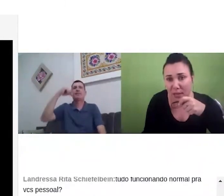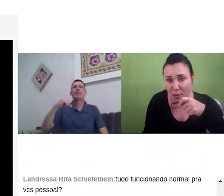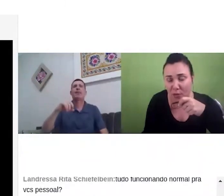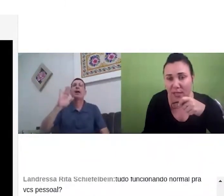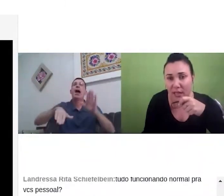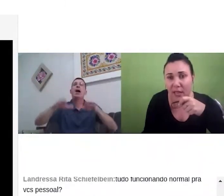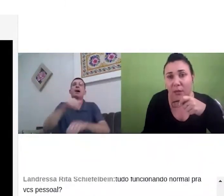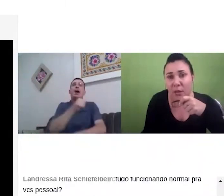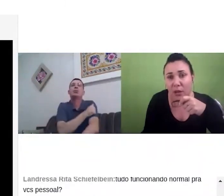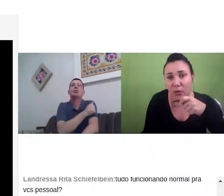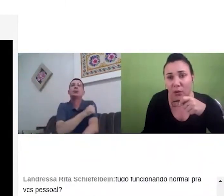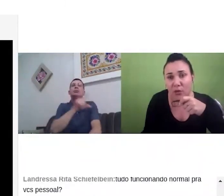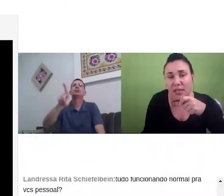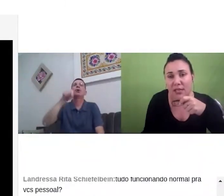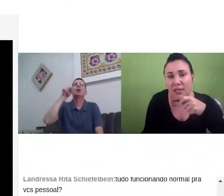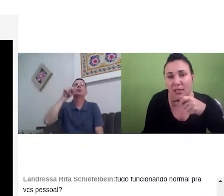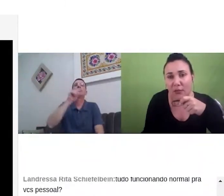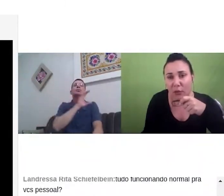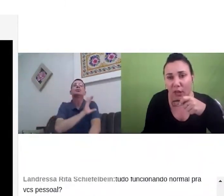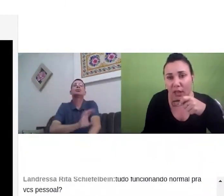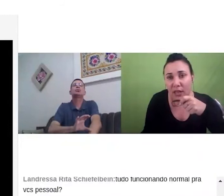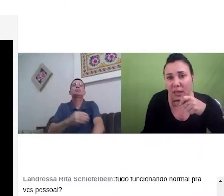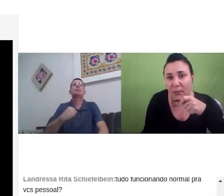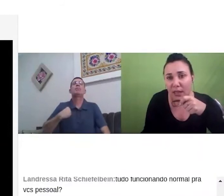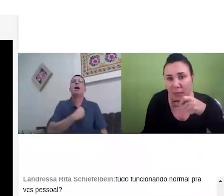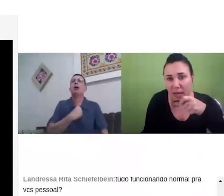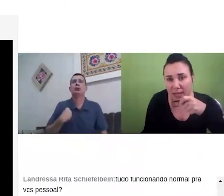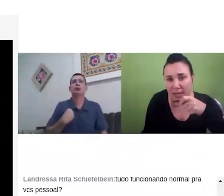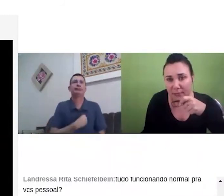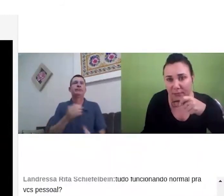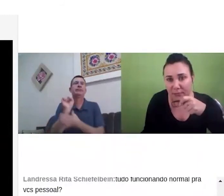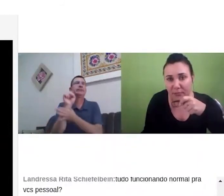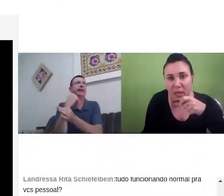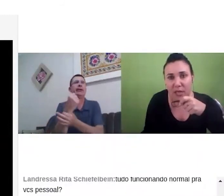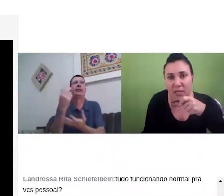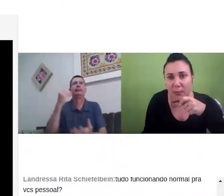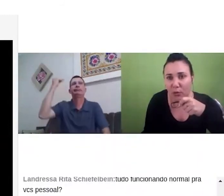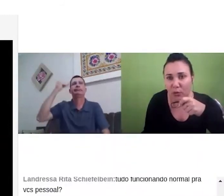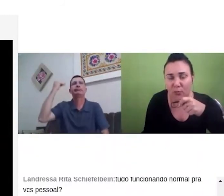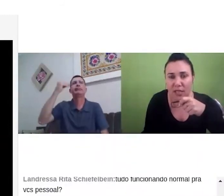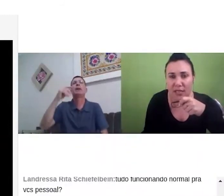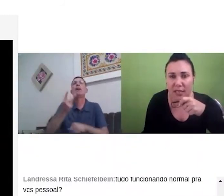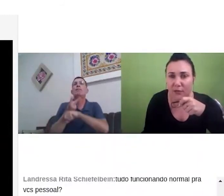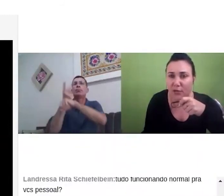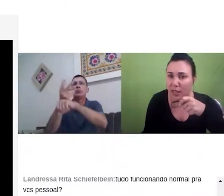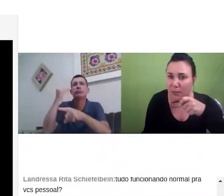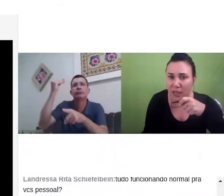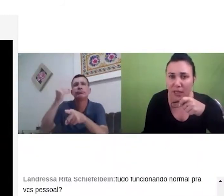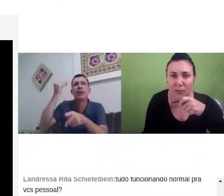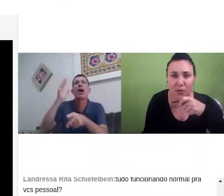adaptações né? para que o aluno consiga se desenvolver e aprender mais no curso de medicina